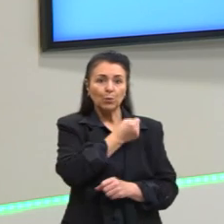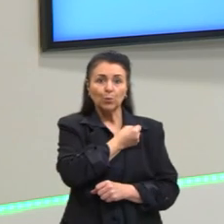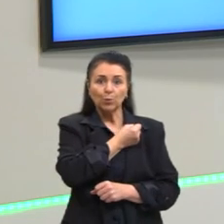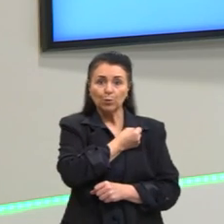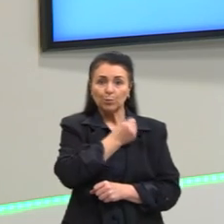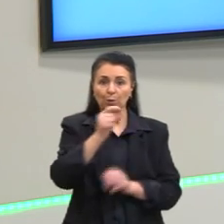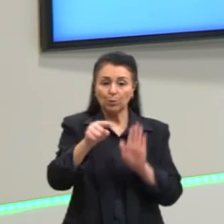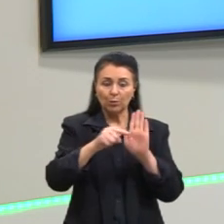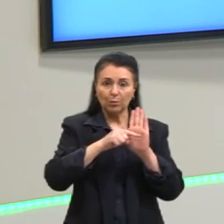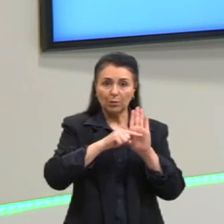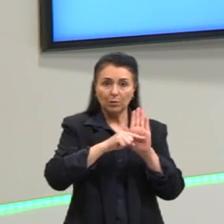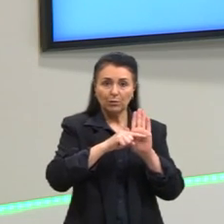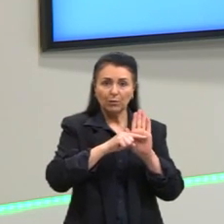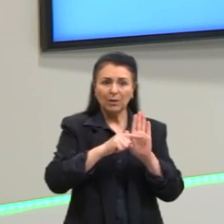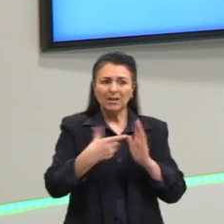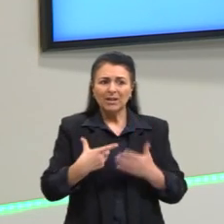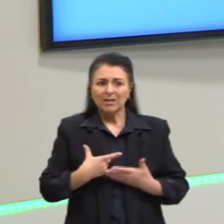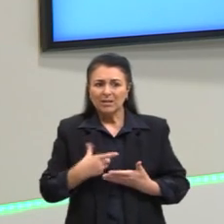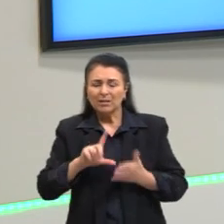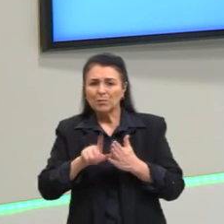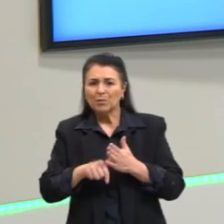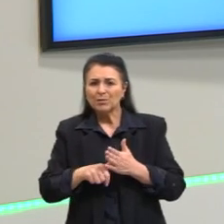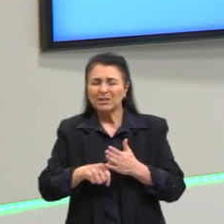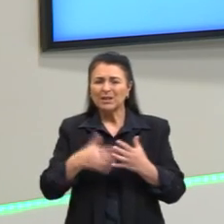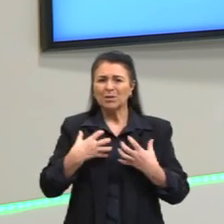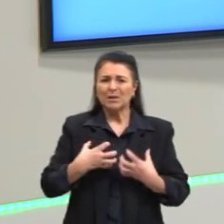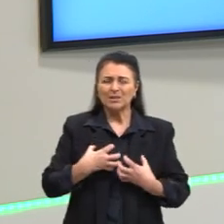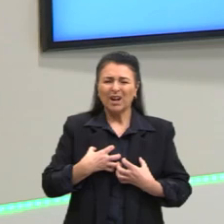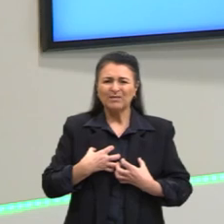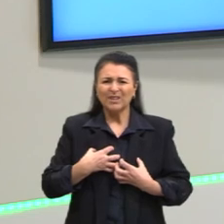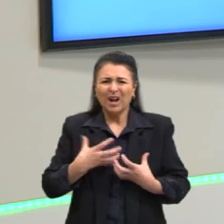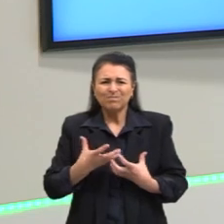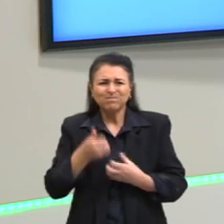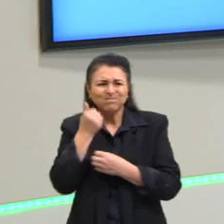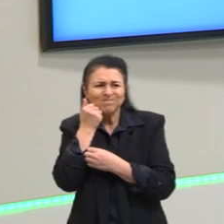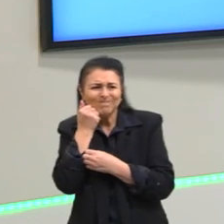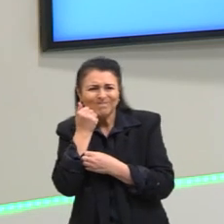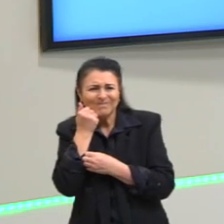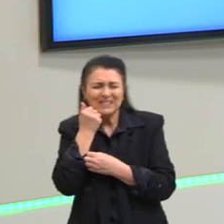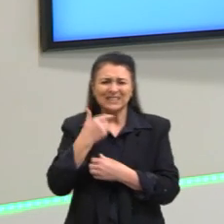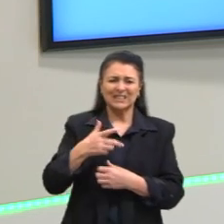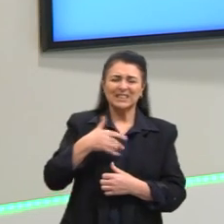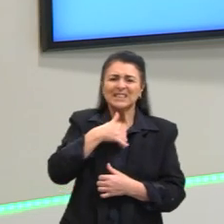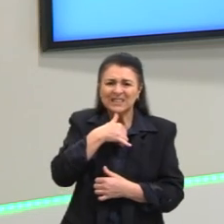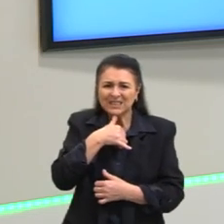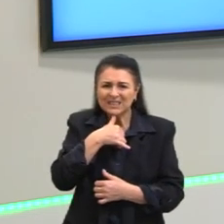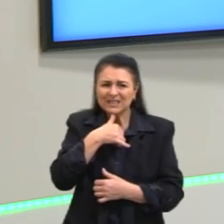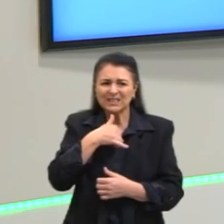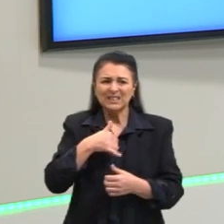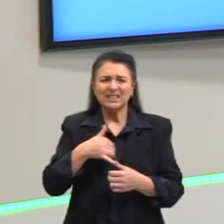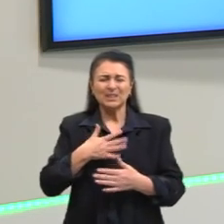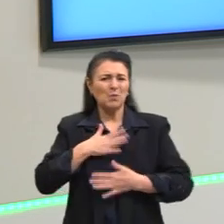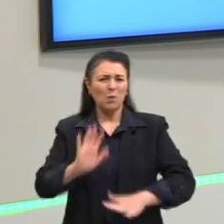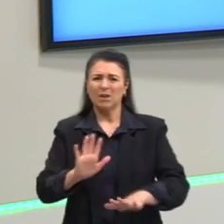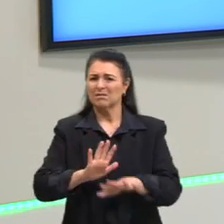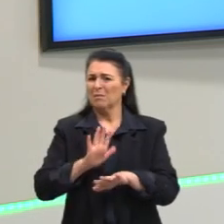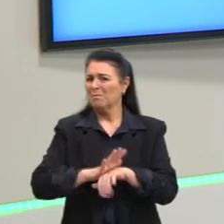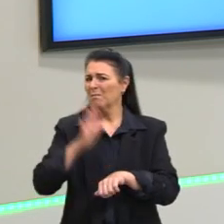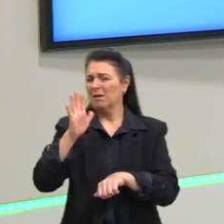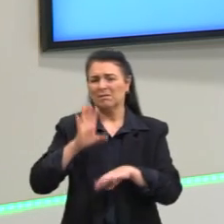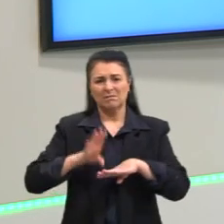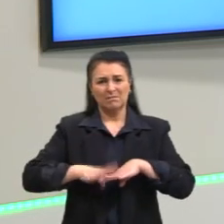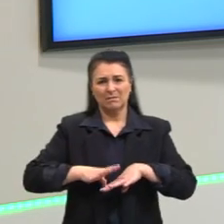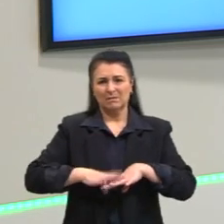aplicação, e o aluno acaba se frustrando, muitas vezes, não gostando da matemática, e isso é um problema na educação. O aluno